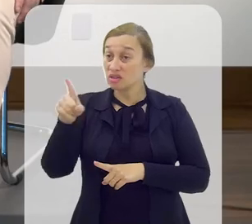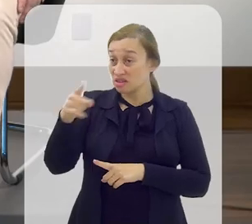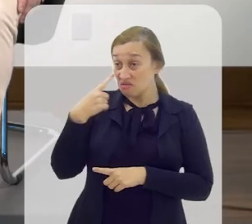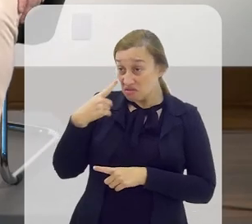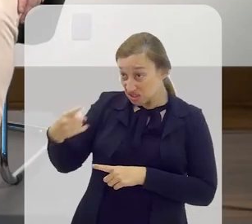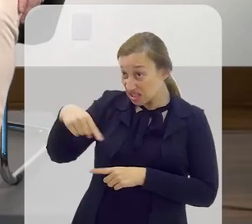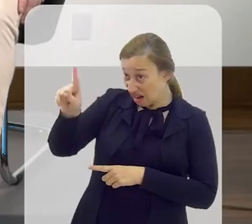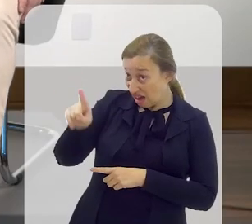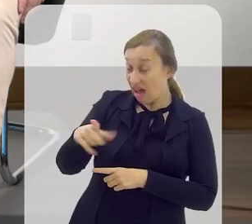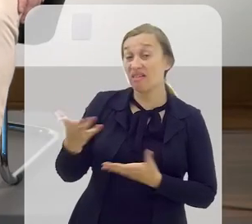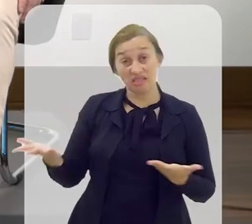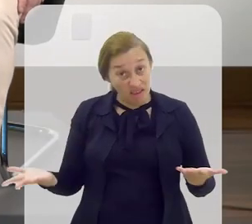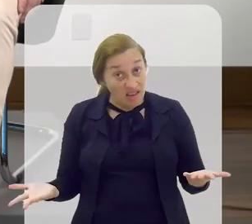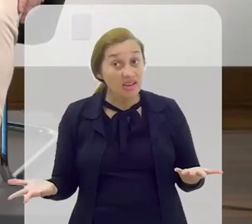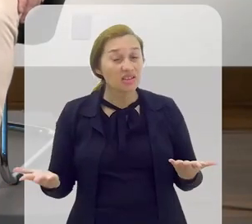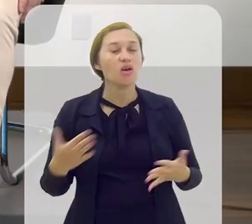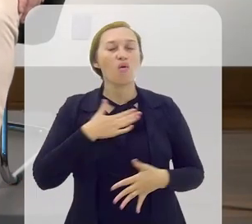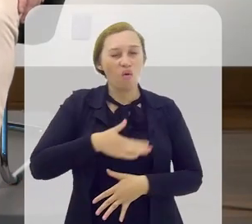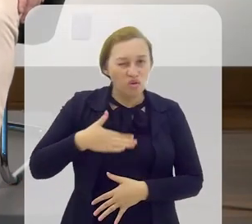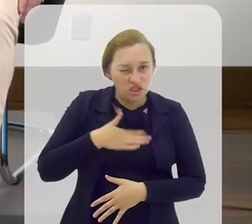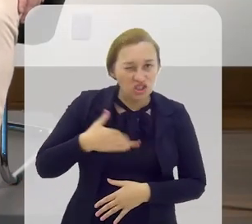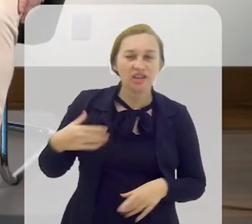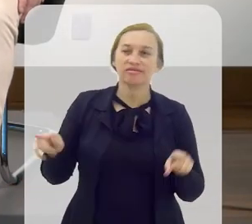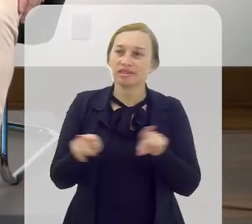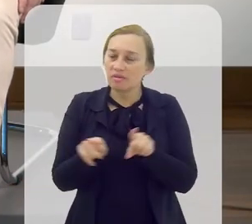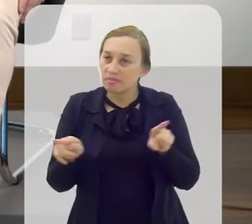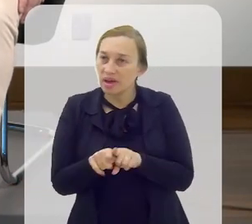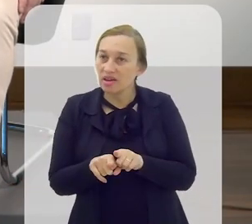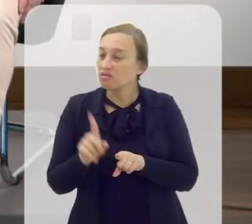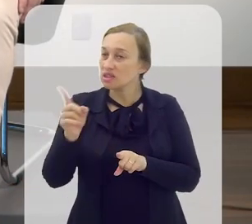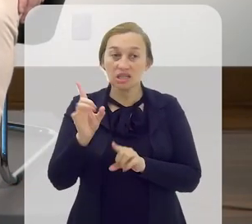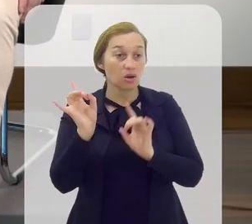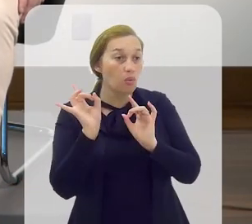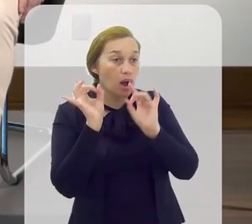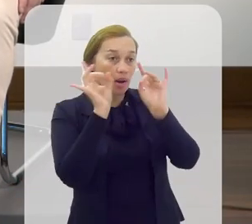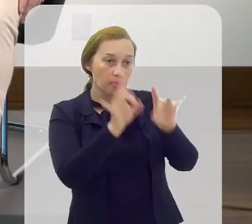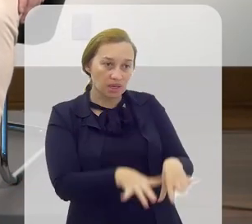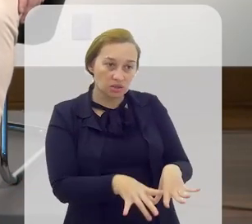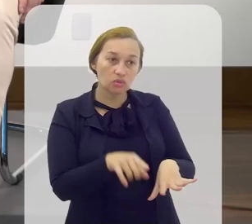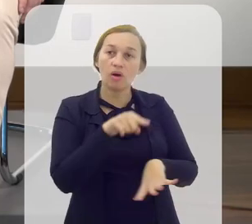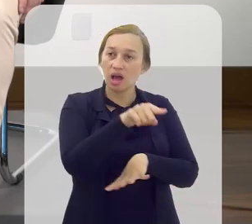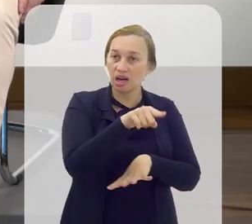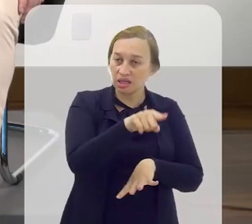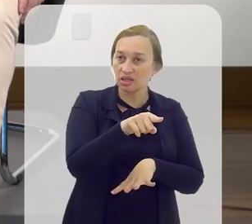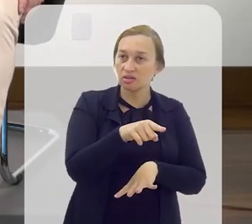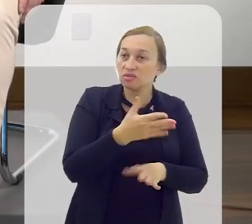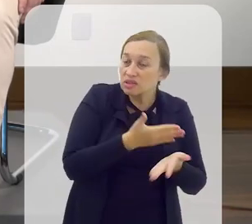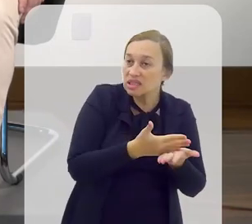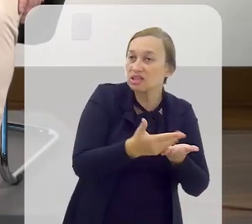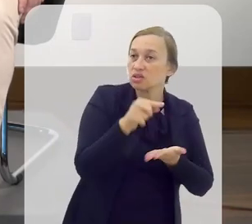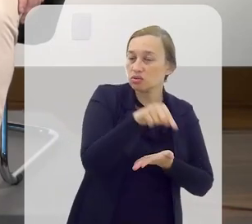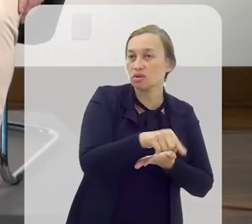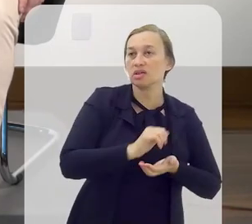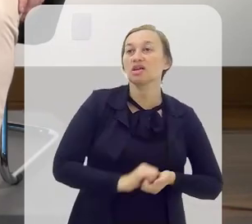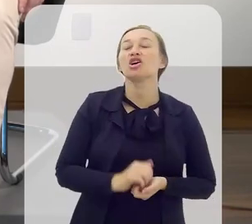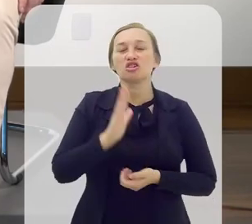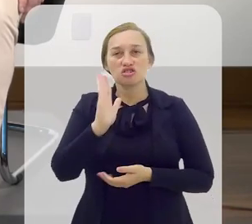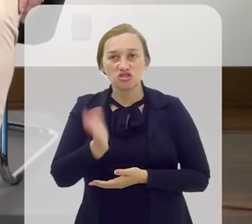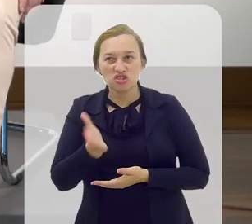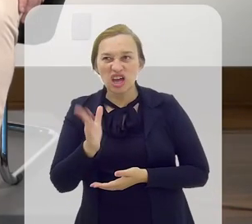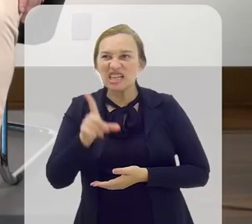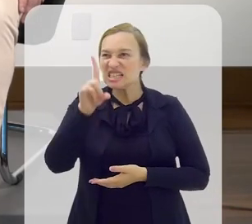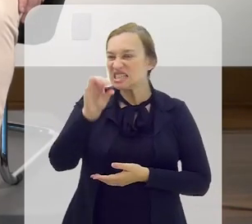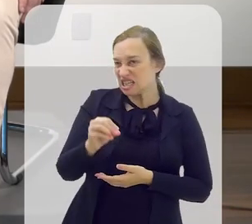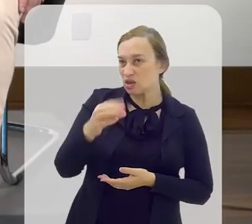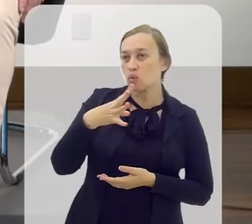tinha que estar na Marquês de Sabucaí? E eu vi. Quer dizer, eu gostei disso também, você não abandonar ali onde você começou.